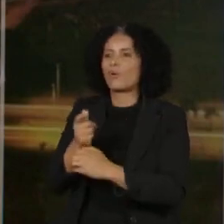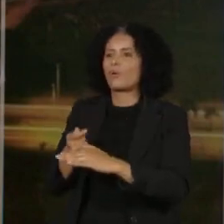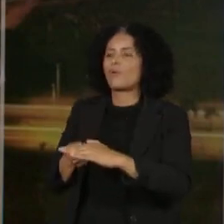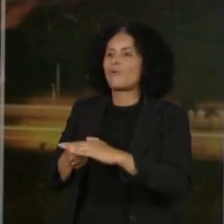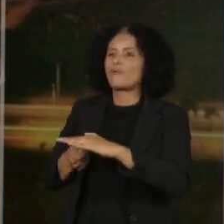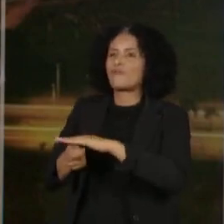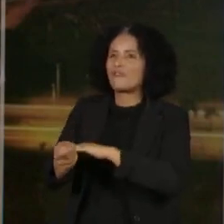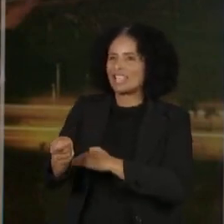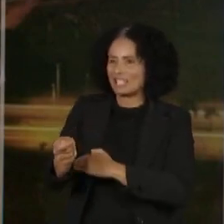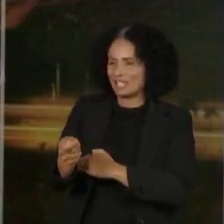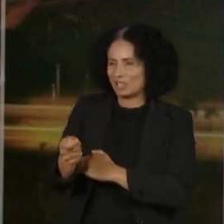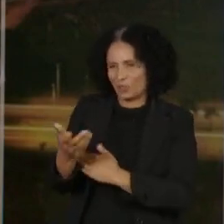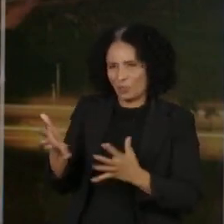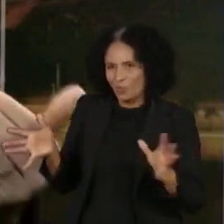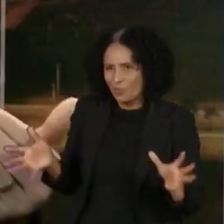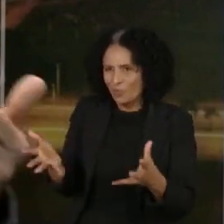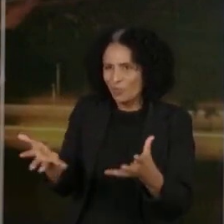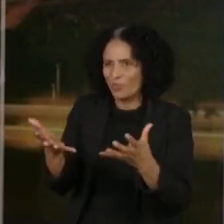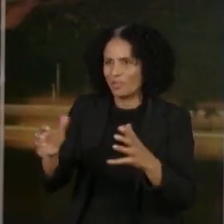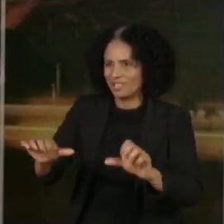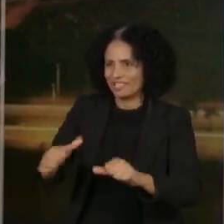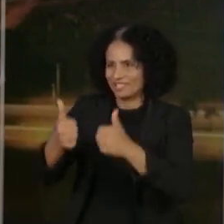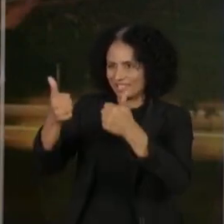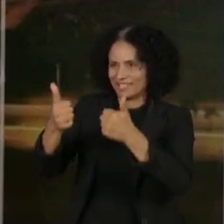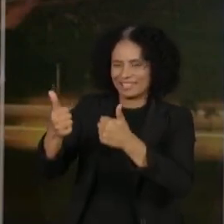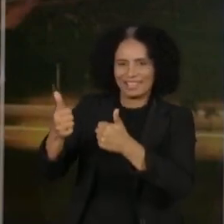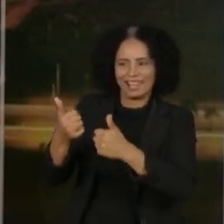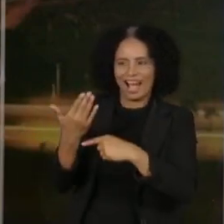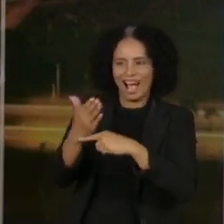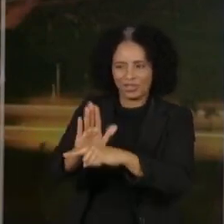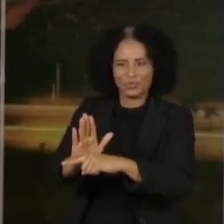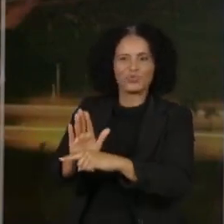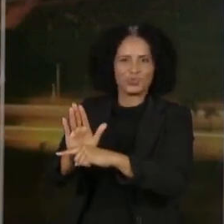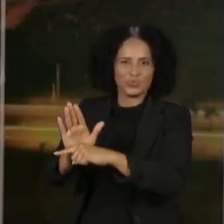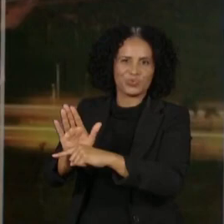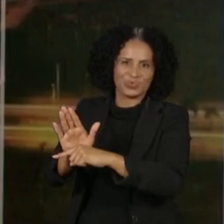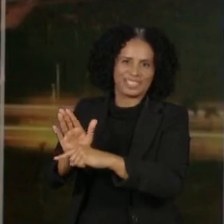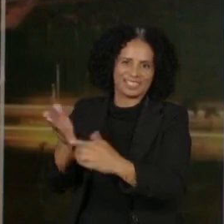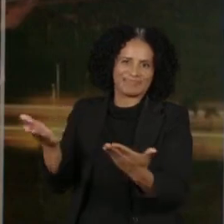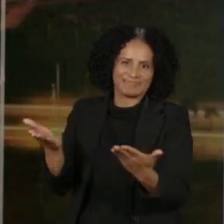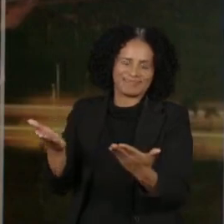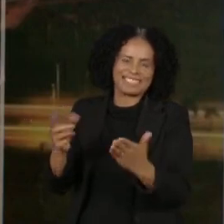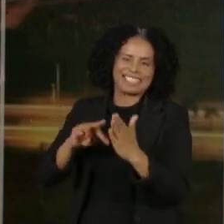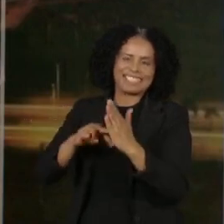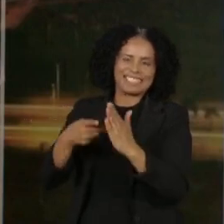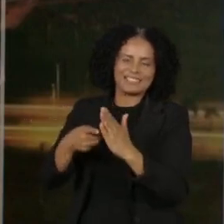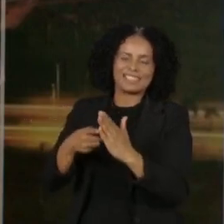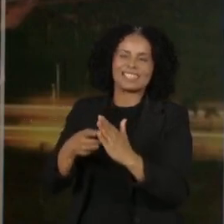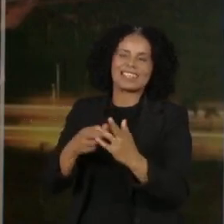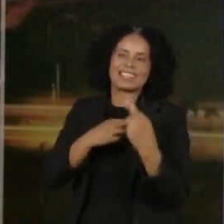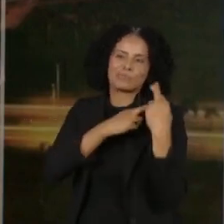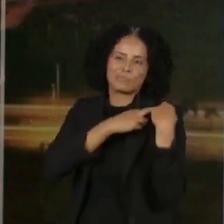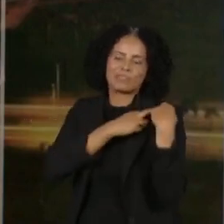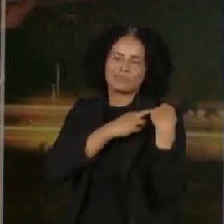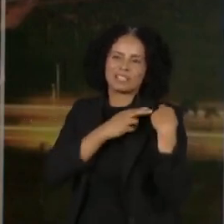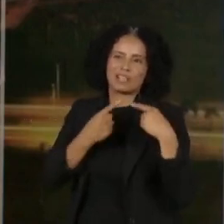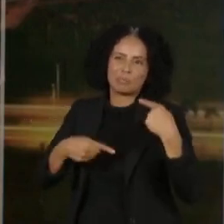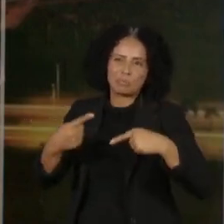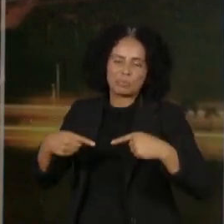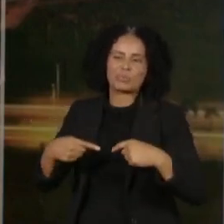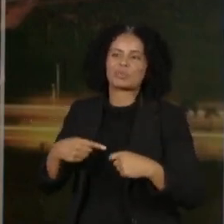tentativa de golpe no dia de ontem. Não tenho dúvida nenhuma da responsabilidade política,